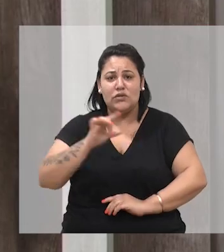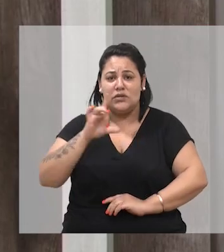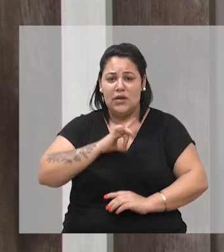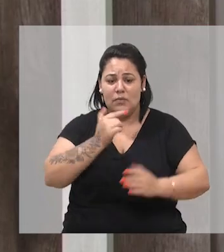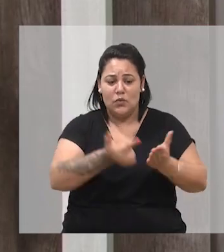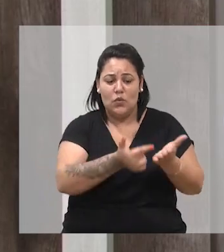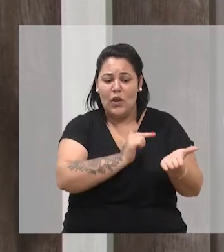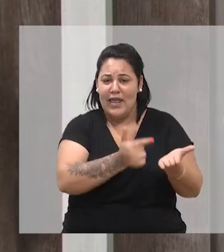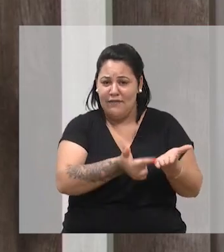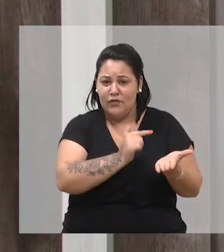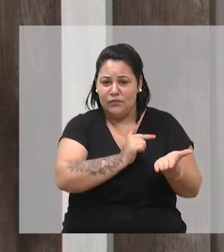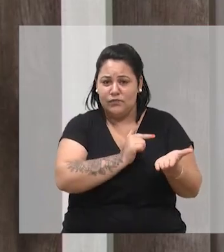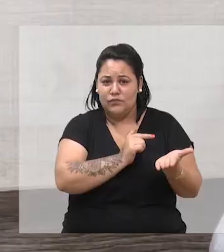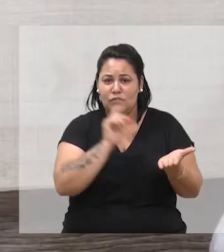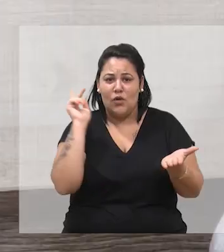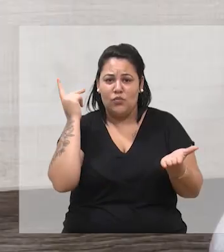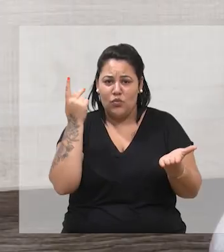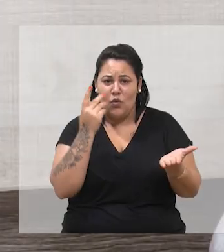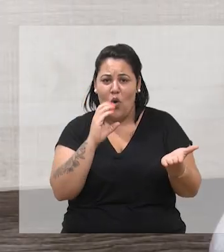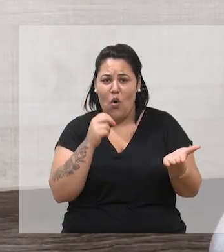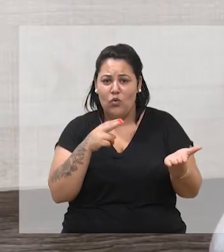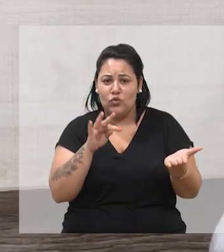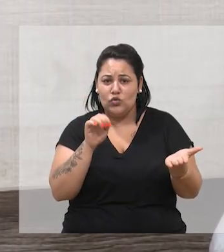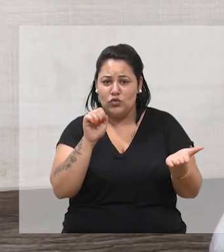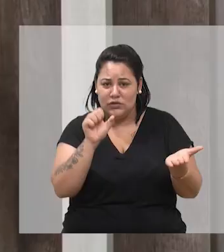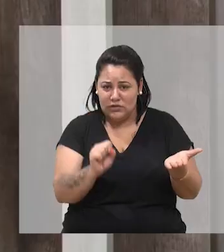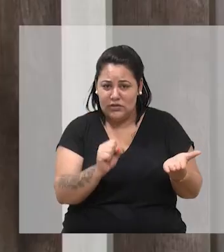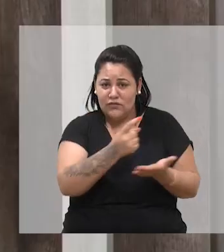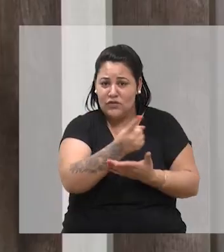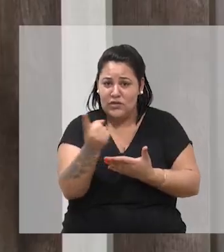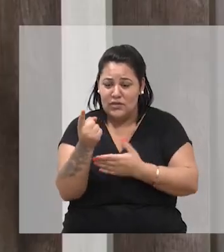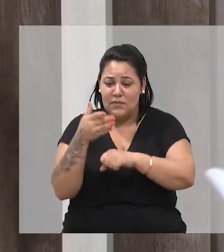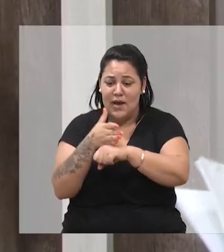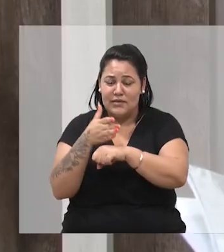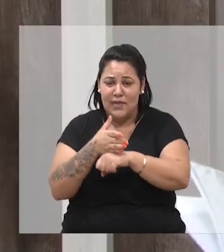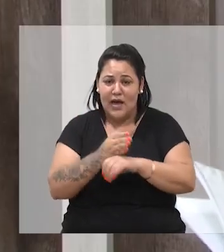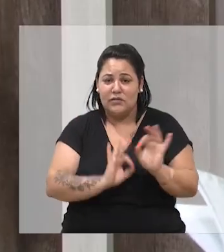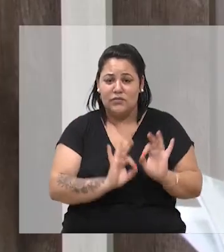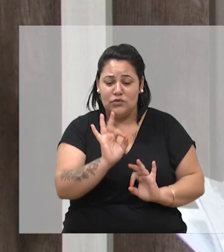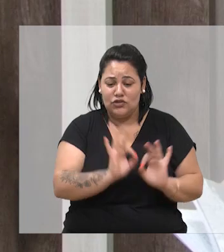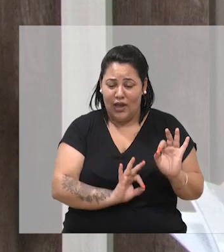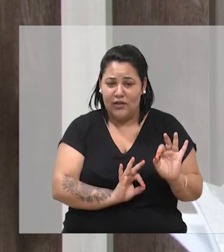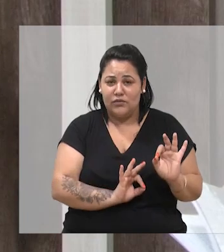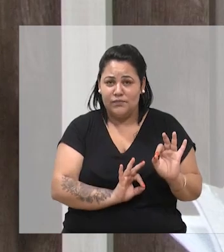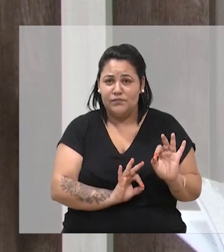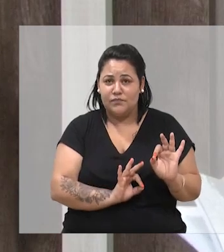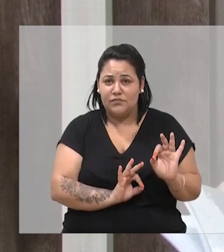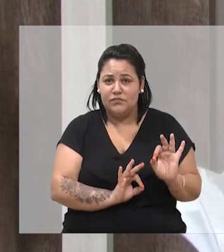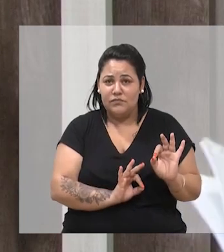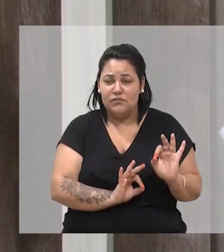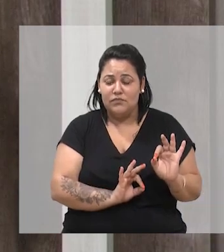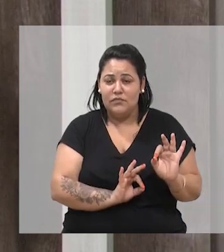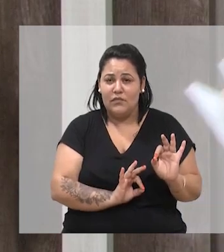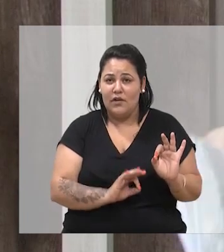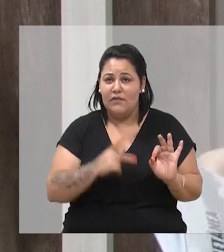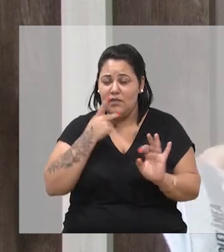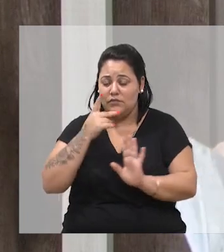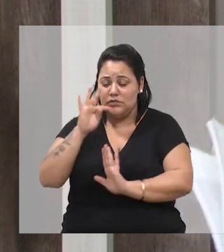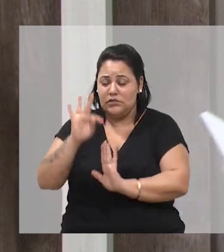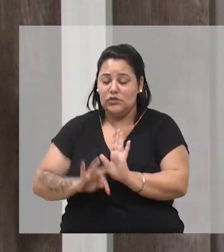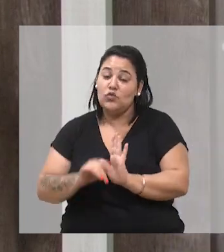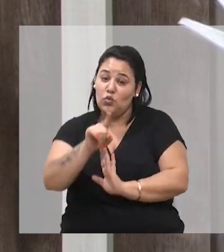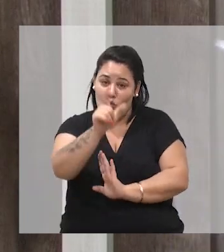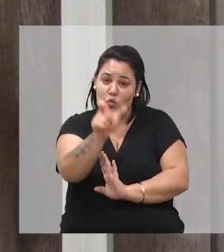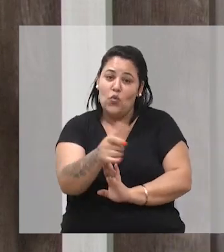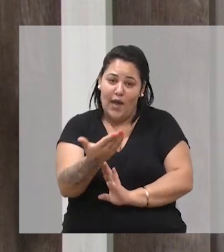no próximo, como que se deu essa organização, e já está todo mundo, já está uma definição de todos os